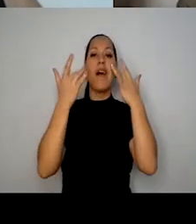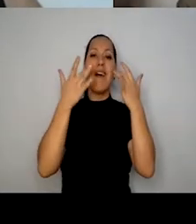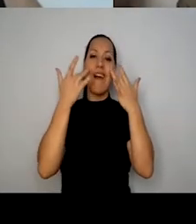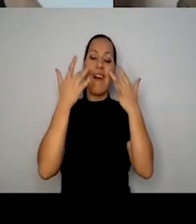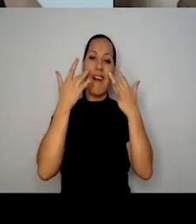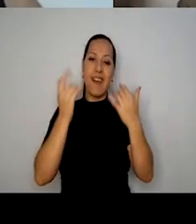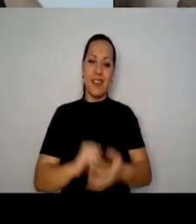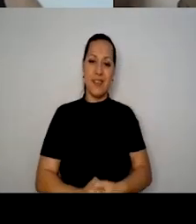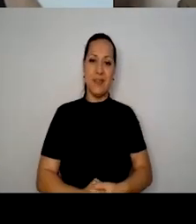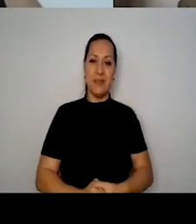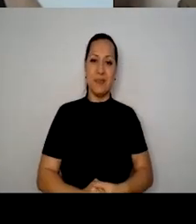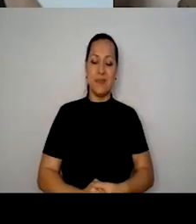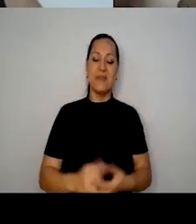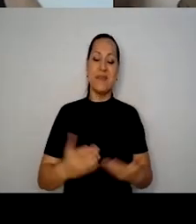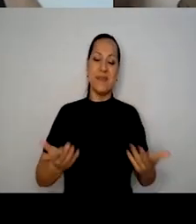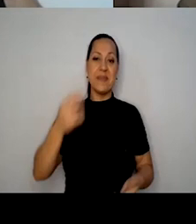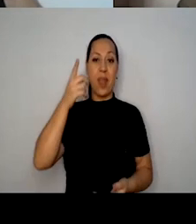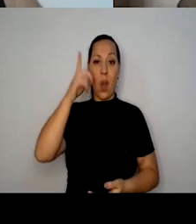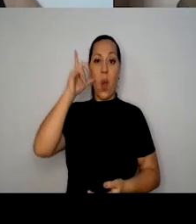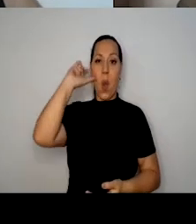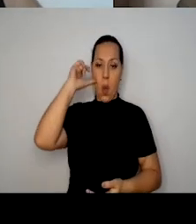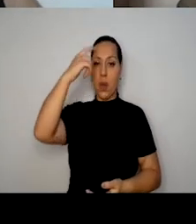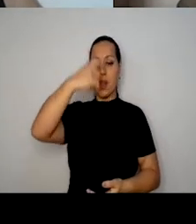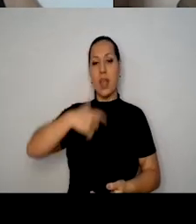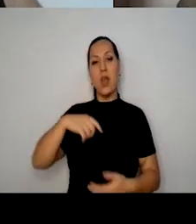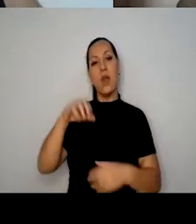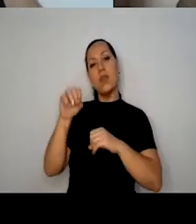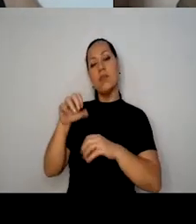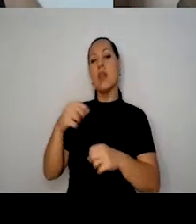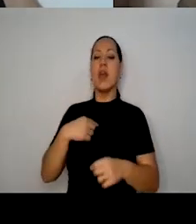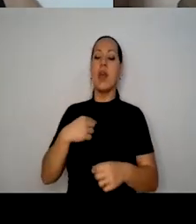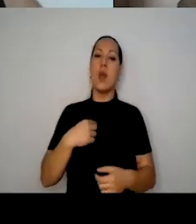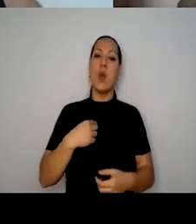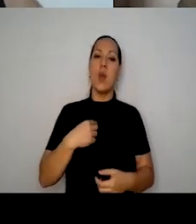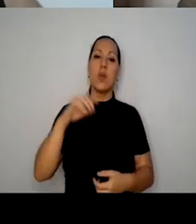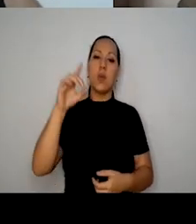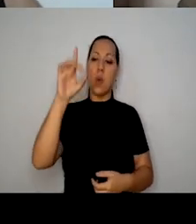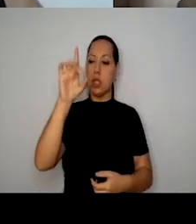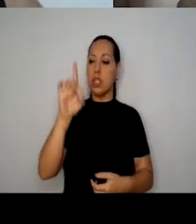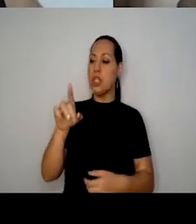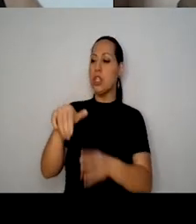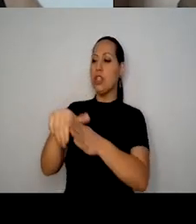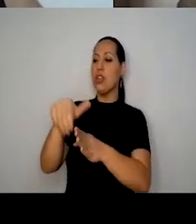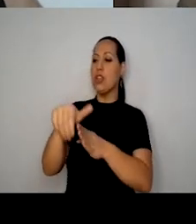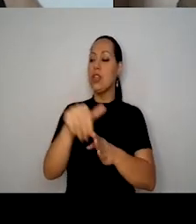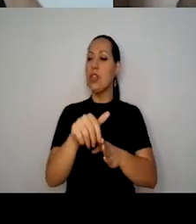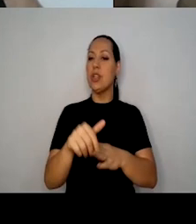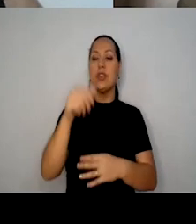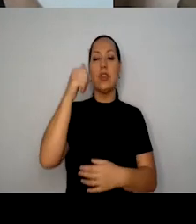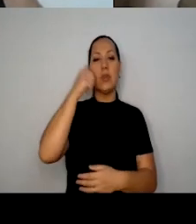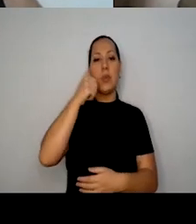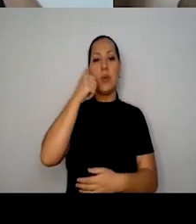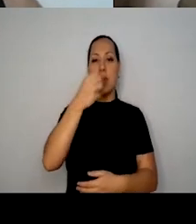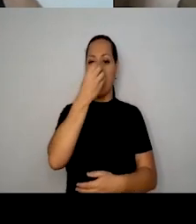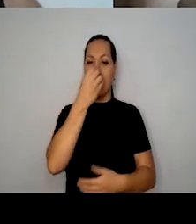fui dar uma aula e aí, fui dar uma aula não, estava dirigindo, eu estou dirigindo uma palhaça e eu comecei o